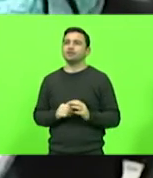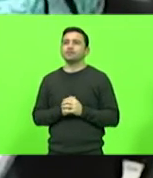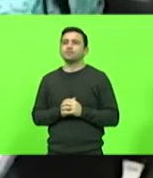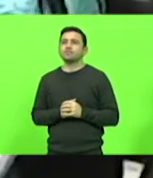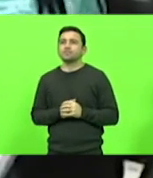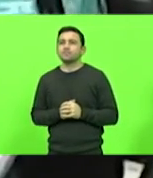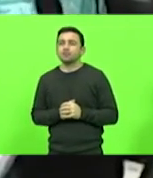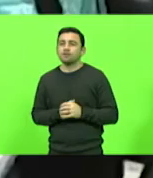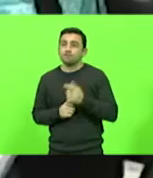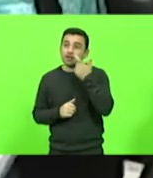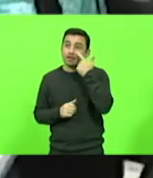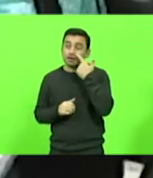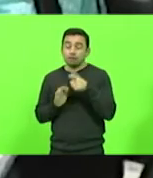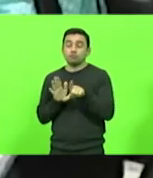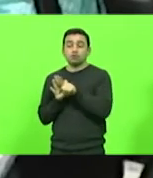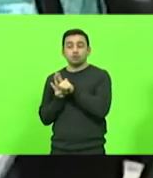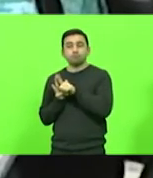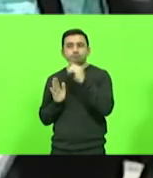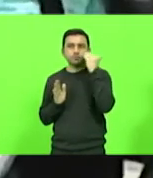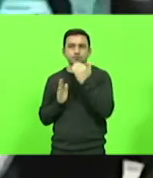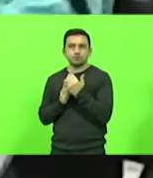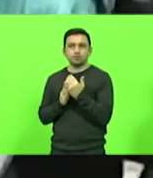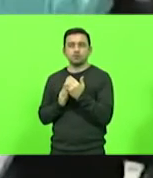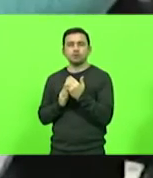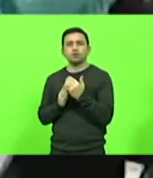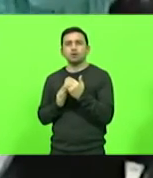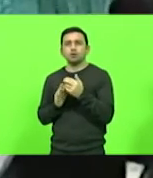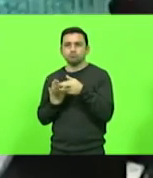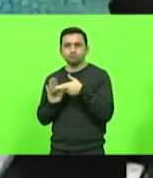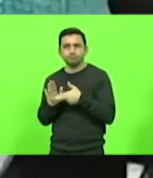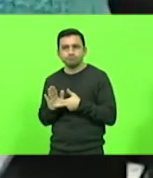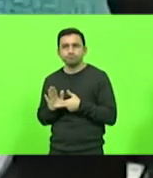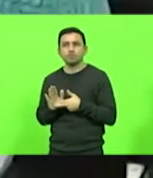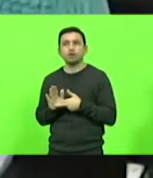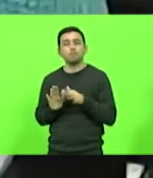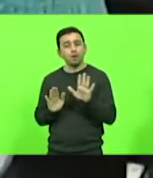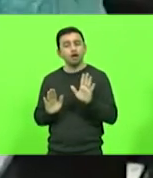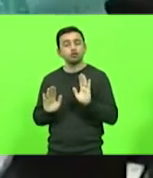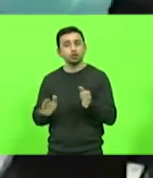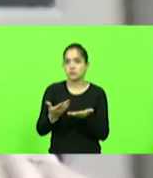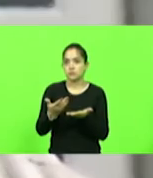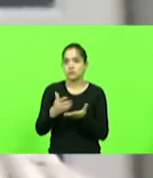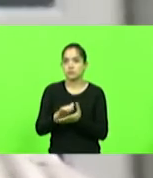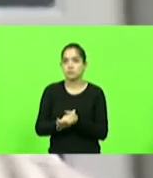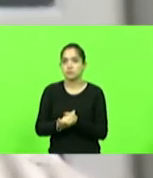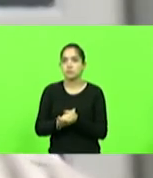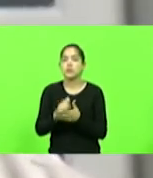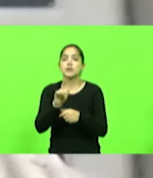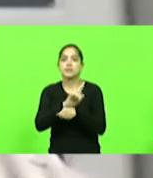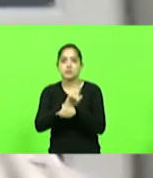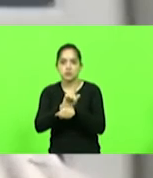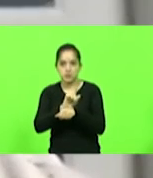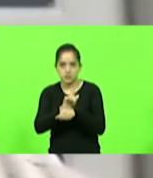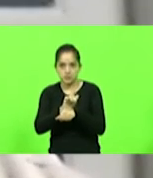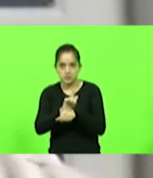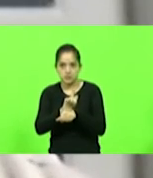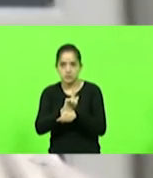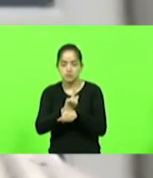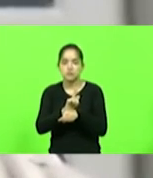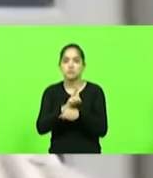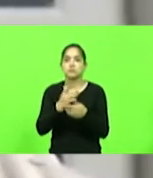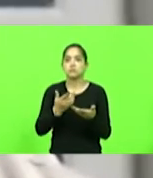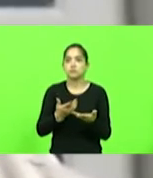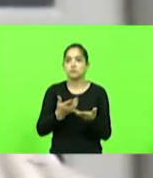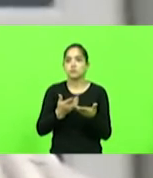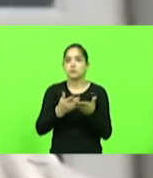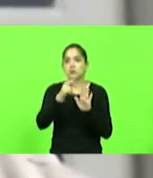a legalidade, né, Álvaro, de toda essa questão, mas o processo já está em andamento. Vânia Maria Machado, coordenadora executiva